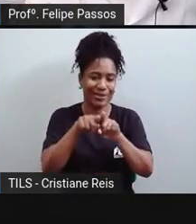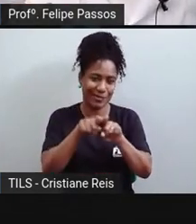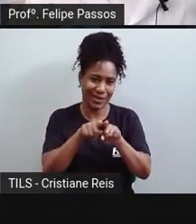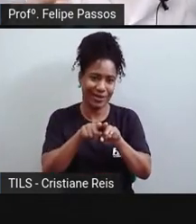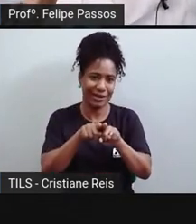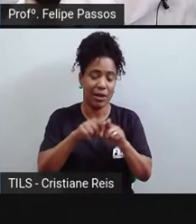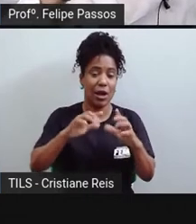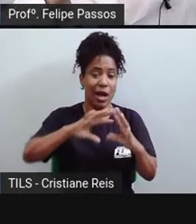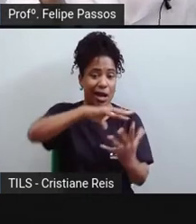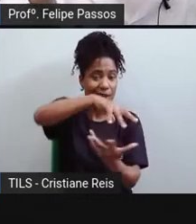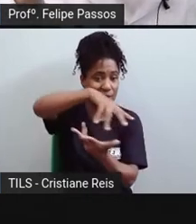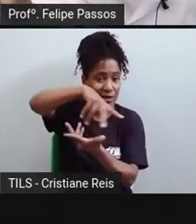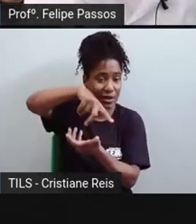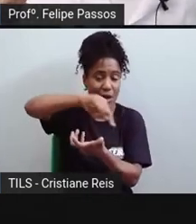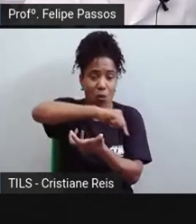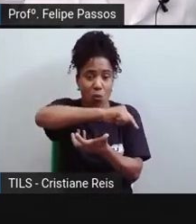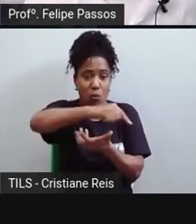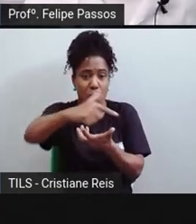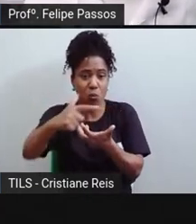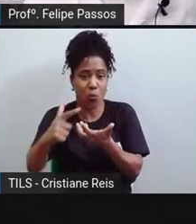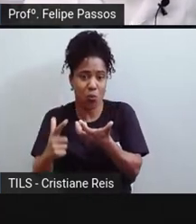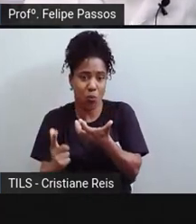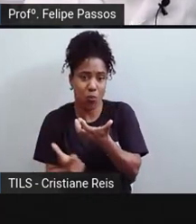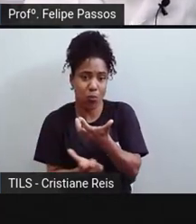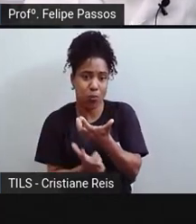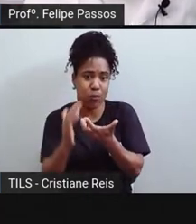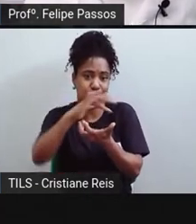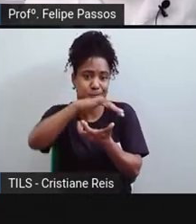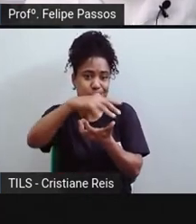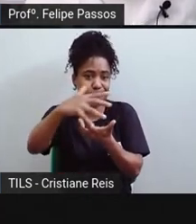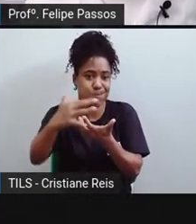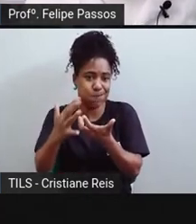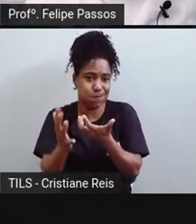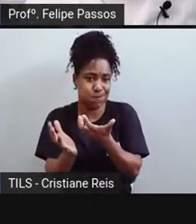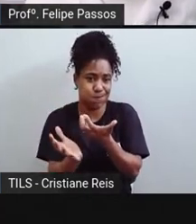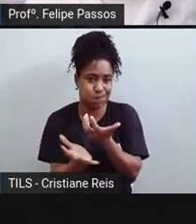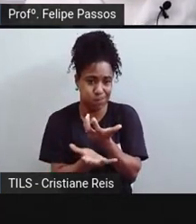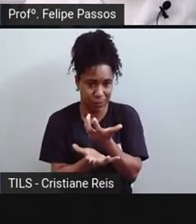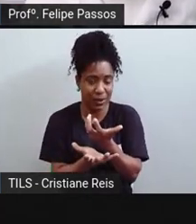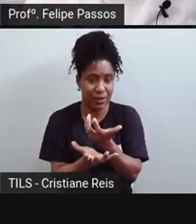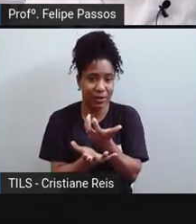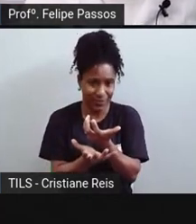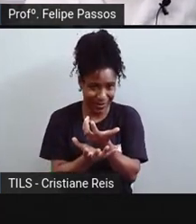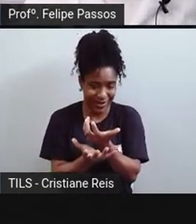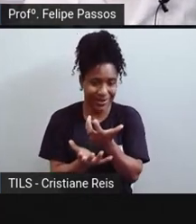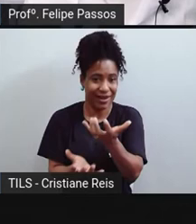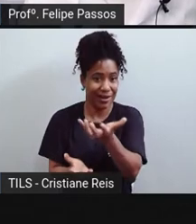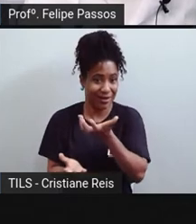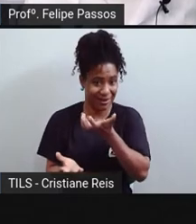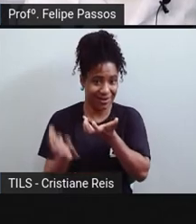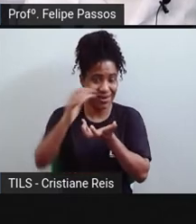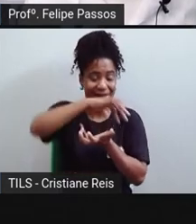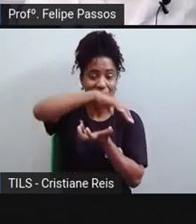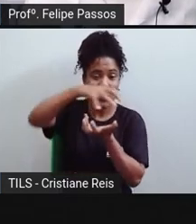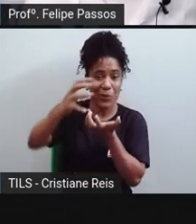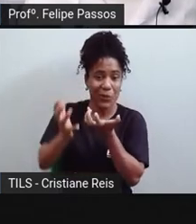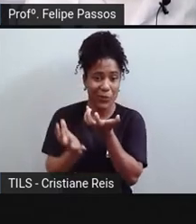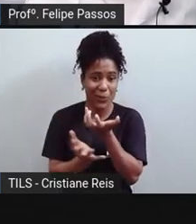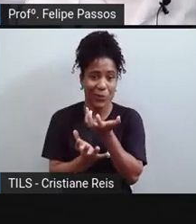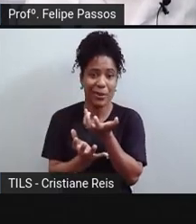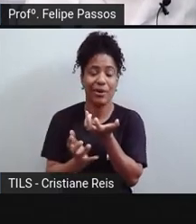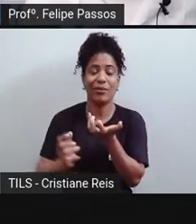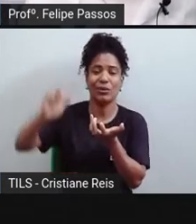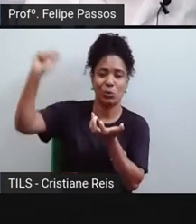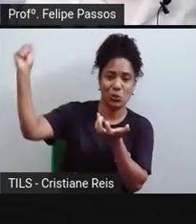faz. A nossa atmosfera, ela cobre o planeta, aqui tem uma representação dela em cinza, né? E quando o calor do Sol